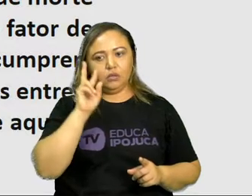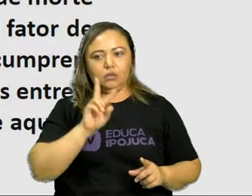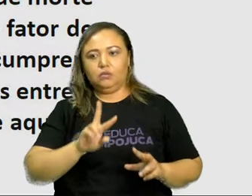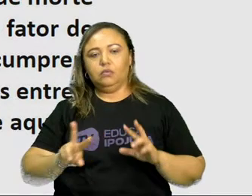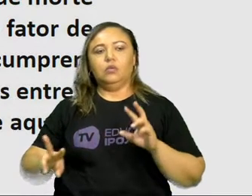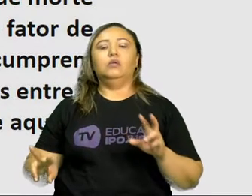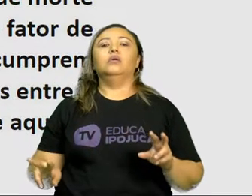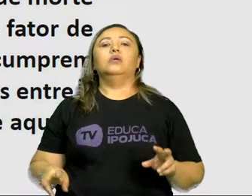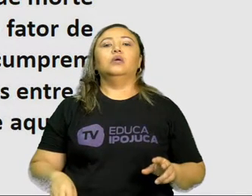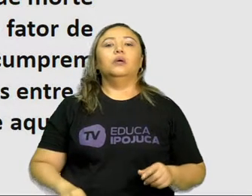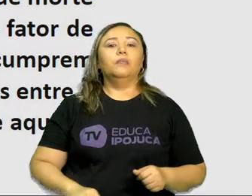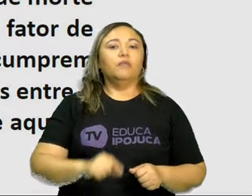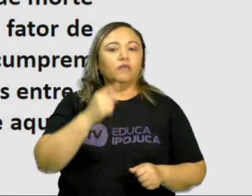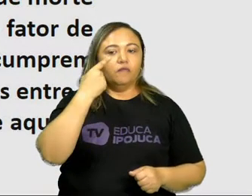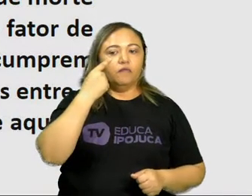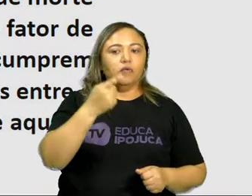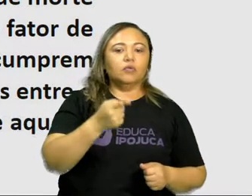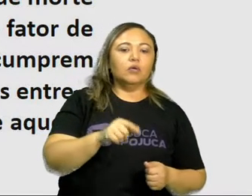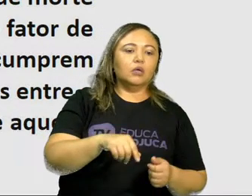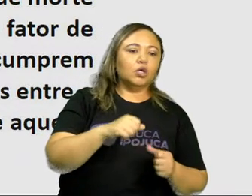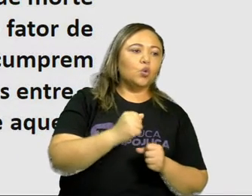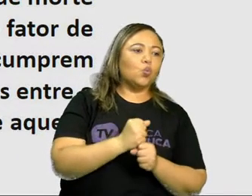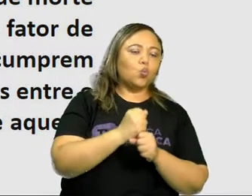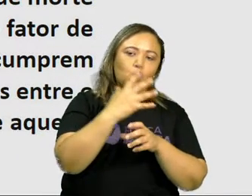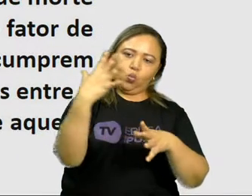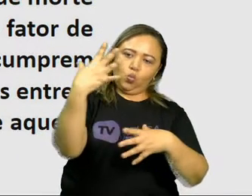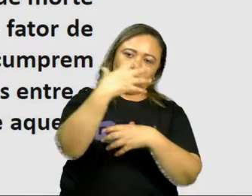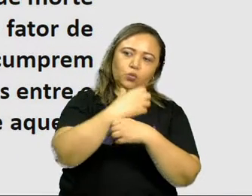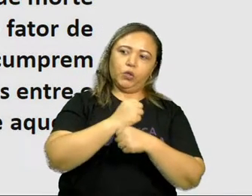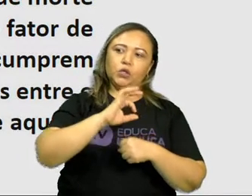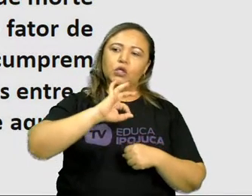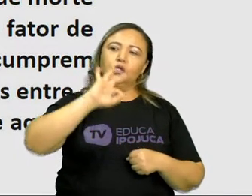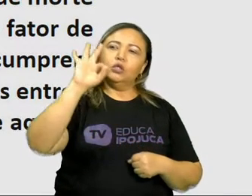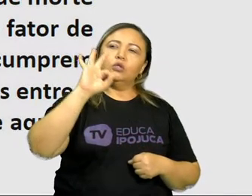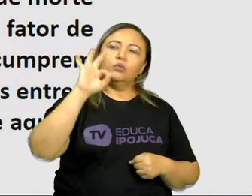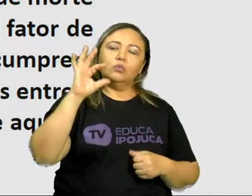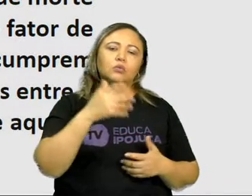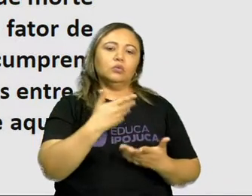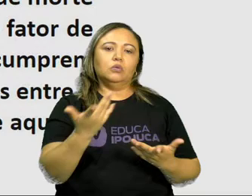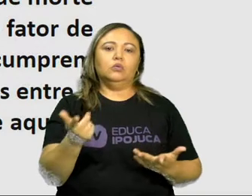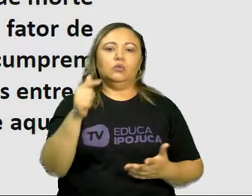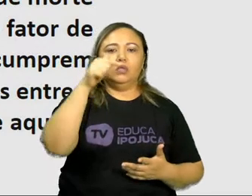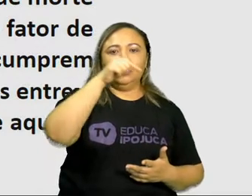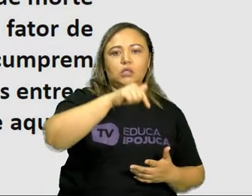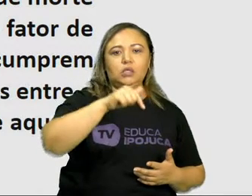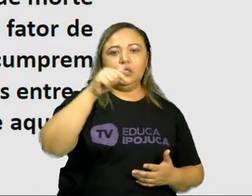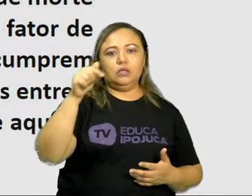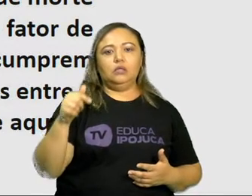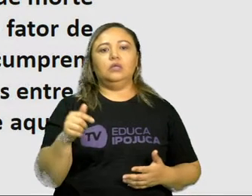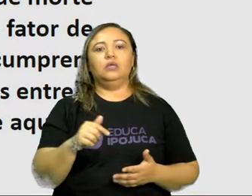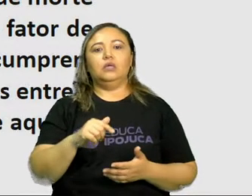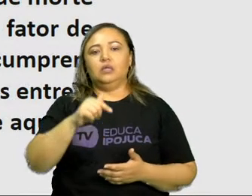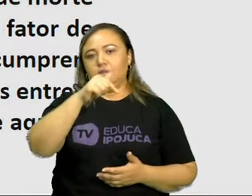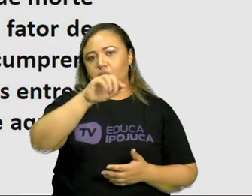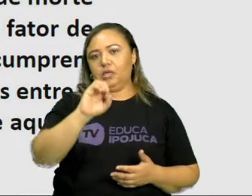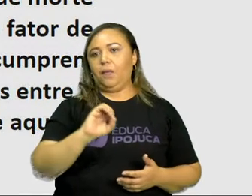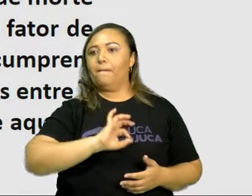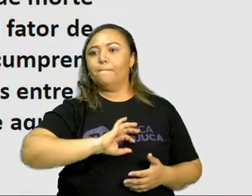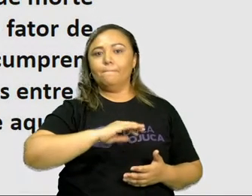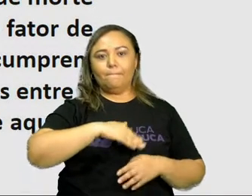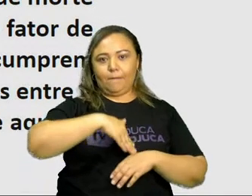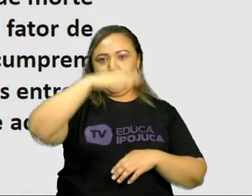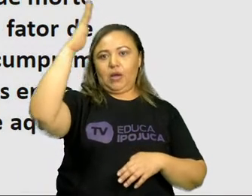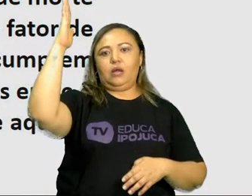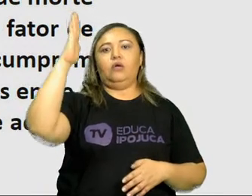morte foram 73% maiores entre o grupo de maior intolerância à glicose e